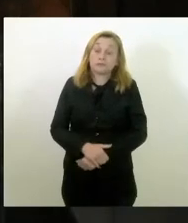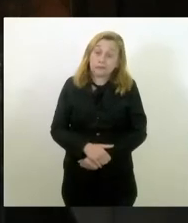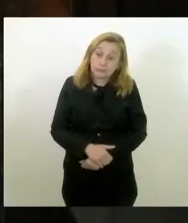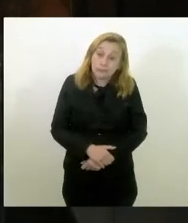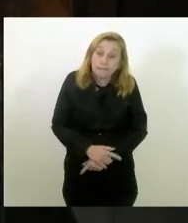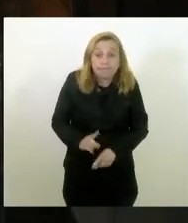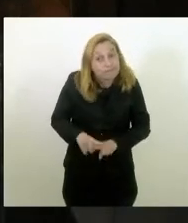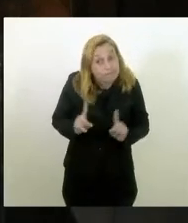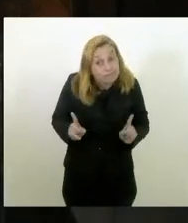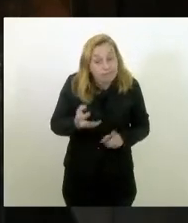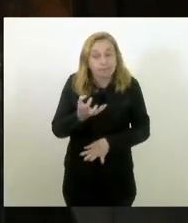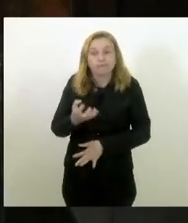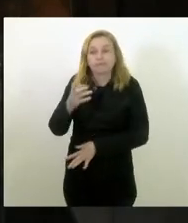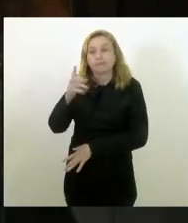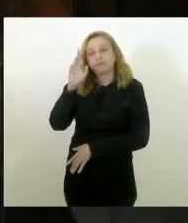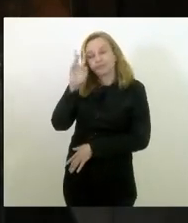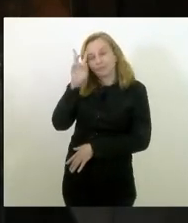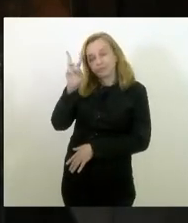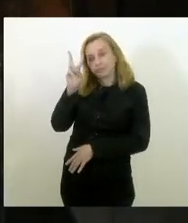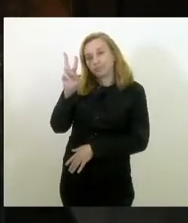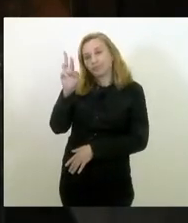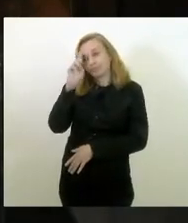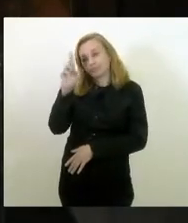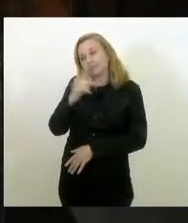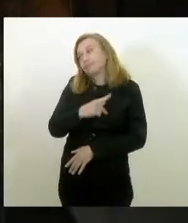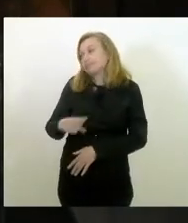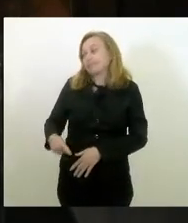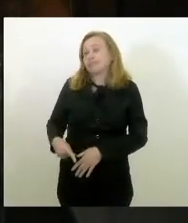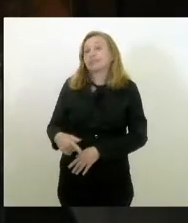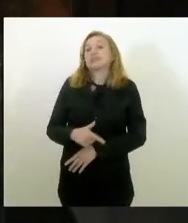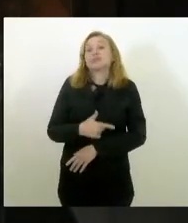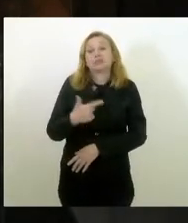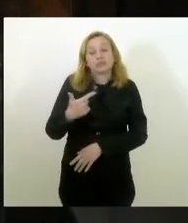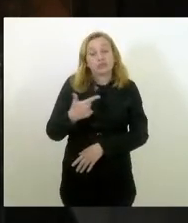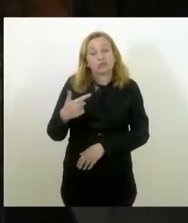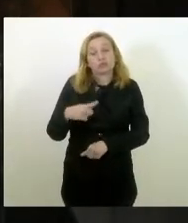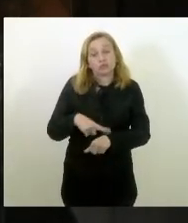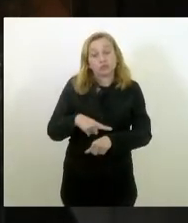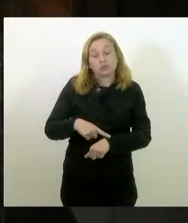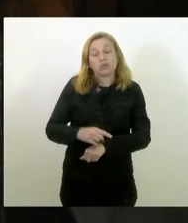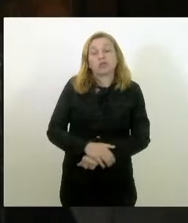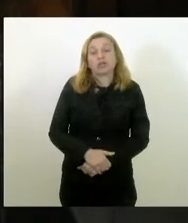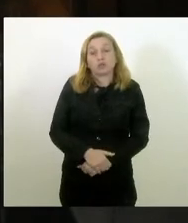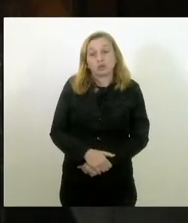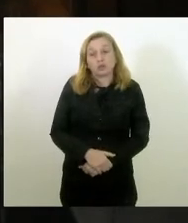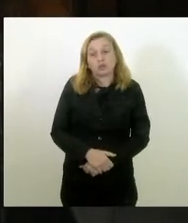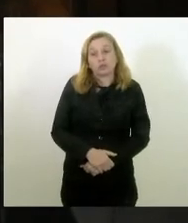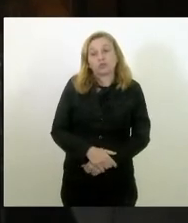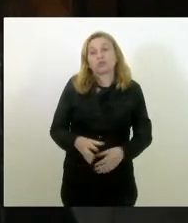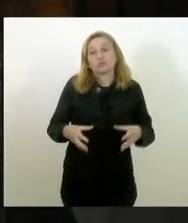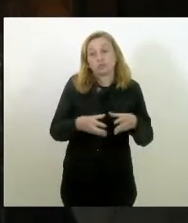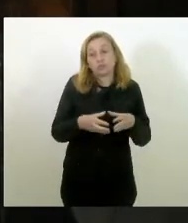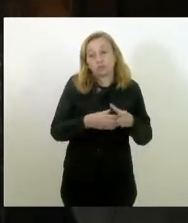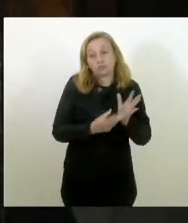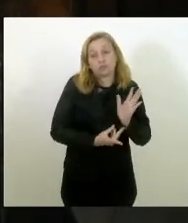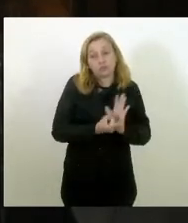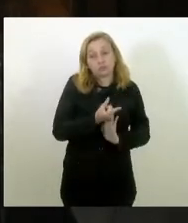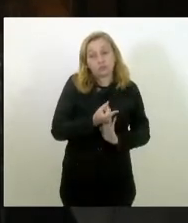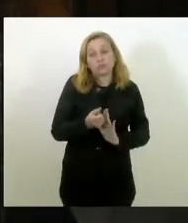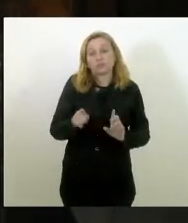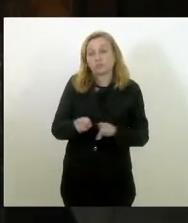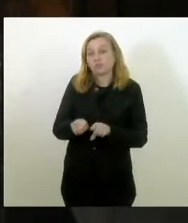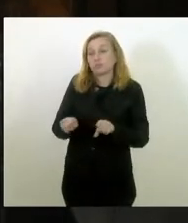mas queria lembrar, senhor presidente, que nesse segundo semestre, tanto a comissão de orçamento quanto o